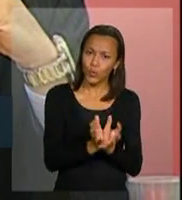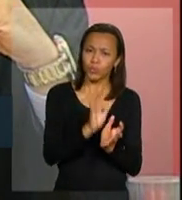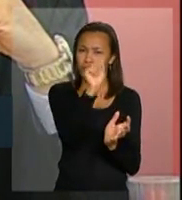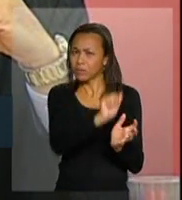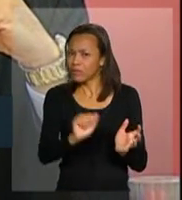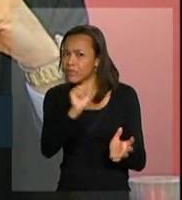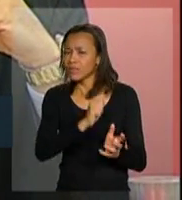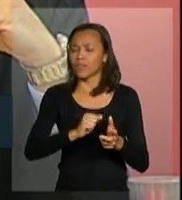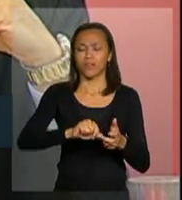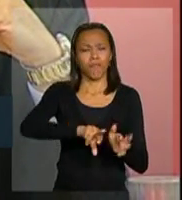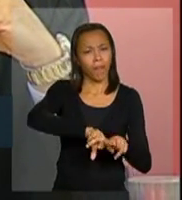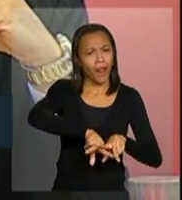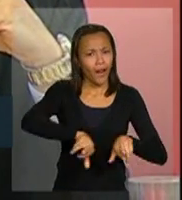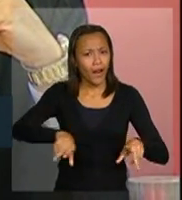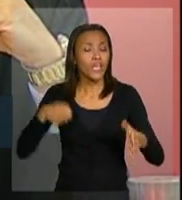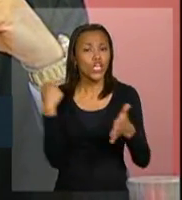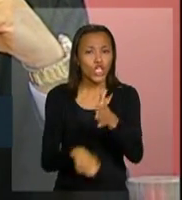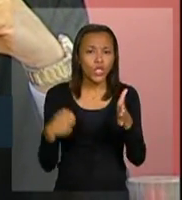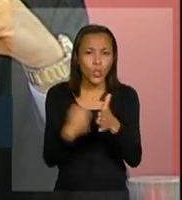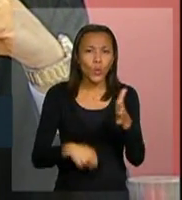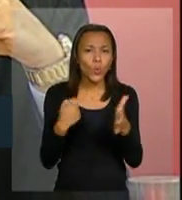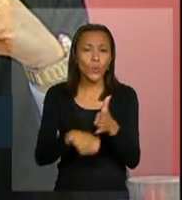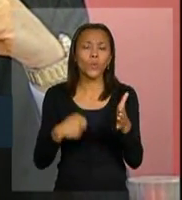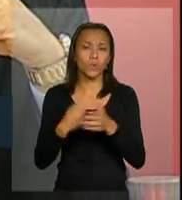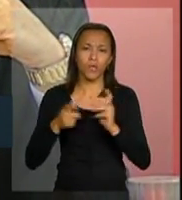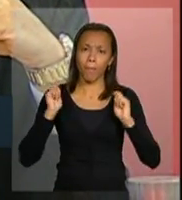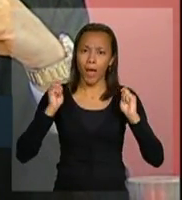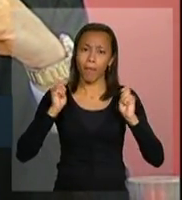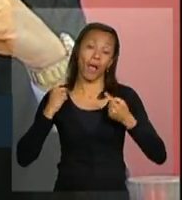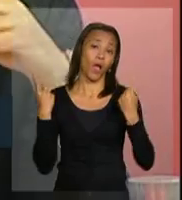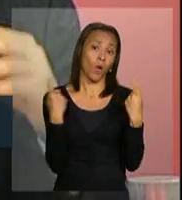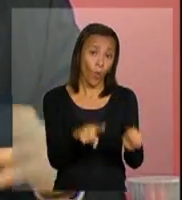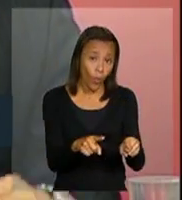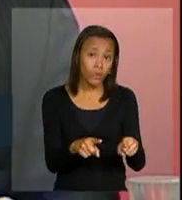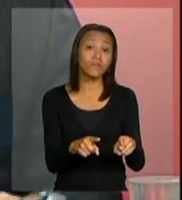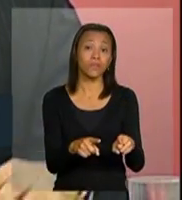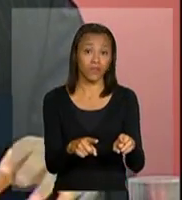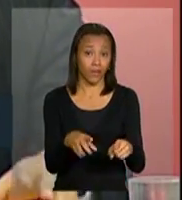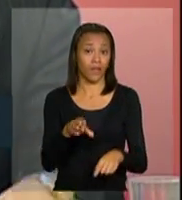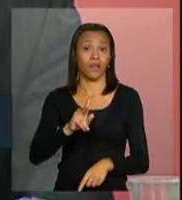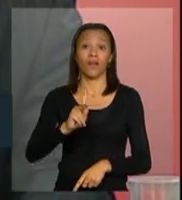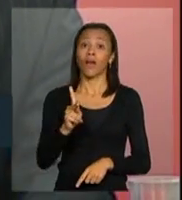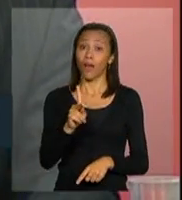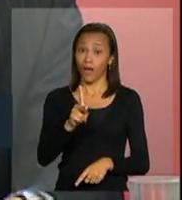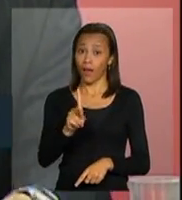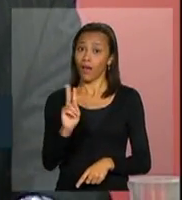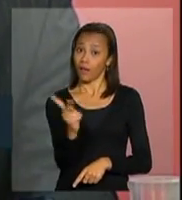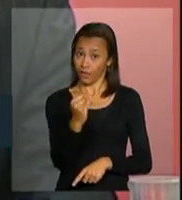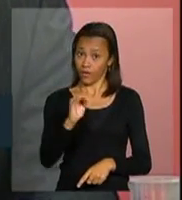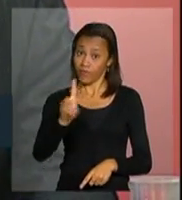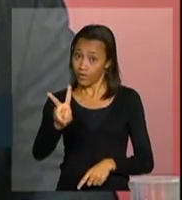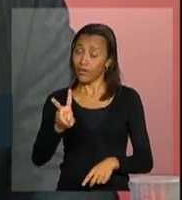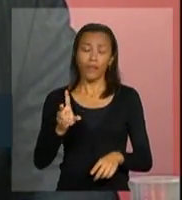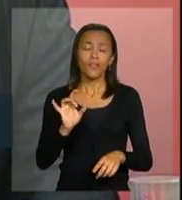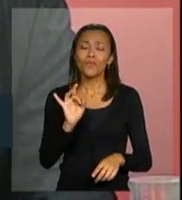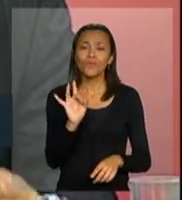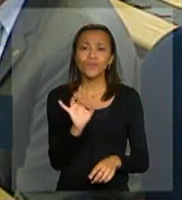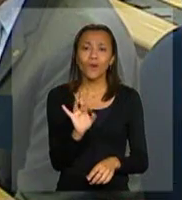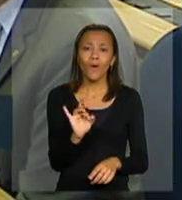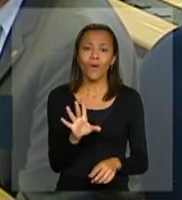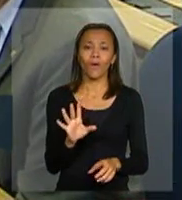usuários, da luta contra a AIDS, e que são parceiros fundamentais de todos nós, não só para o conjunto